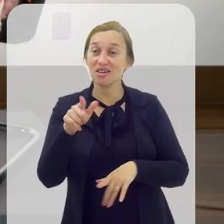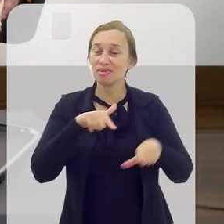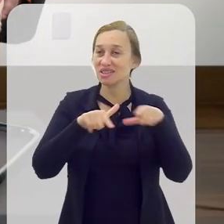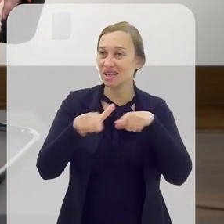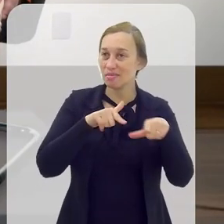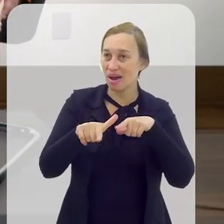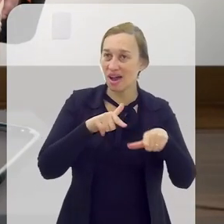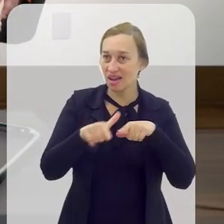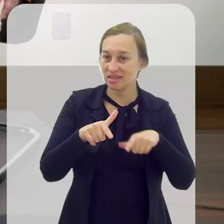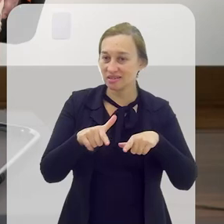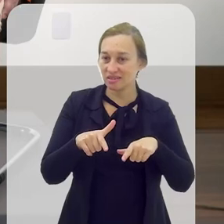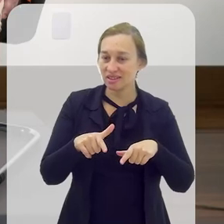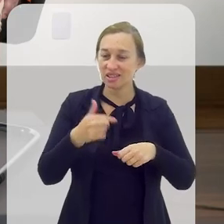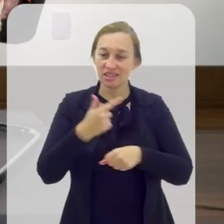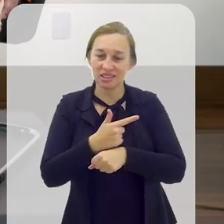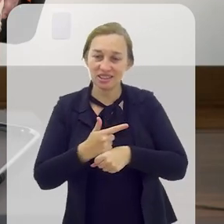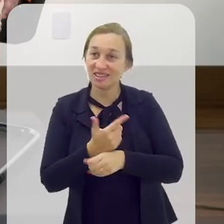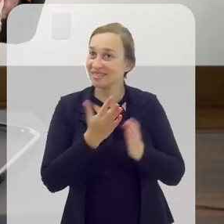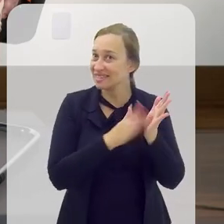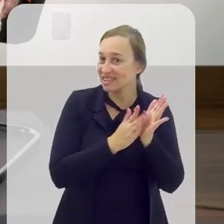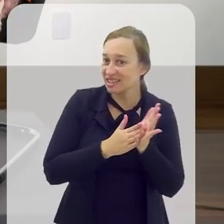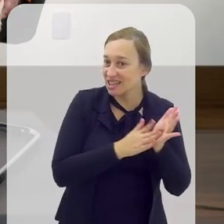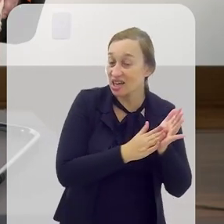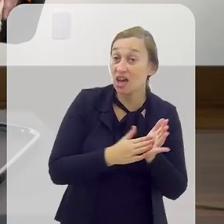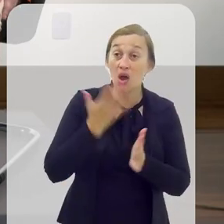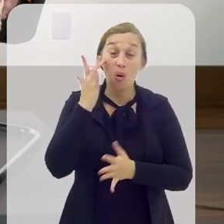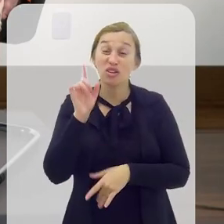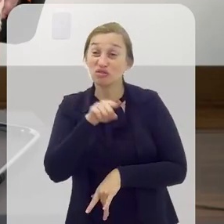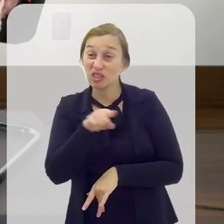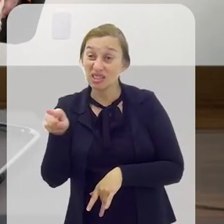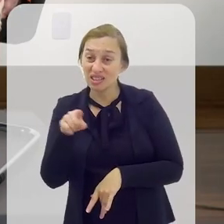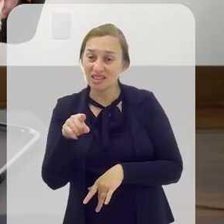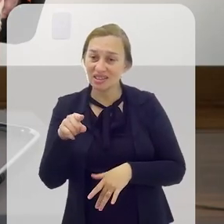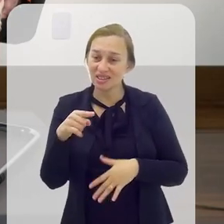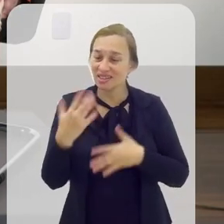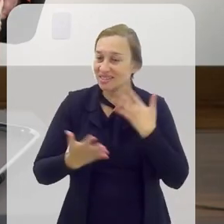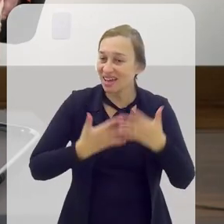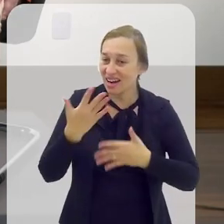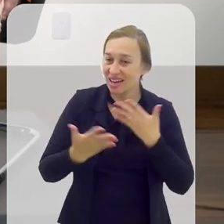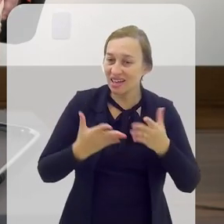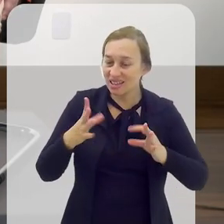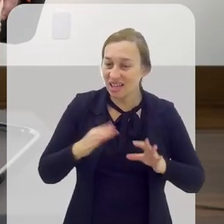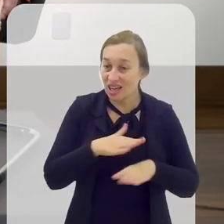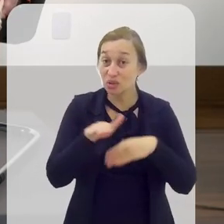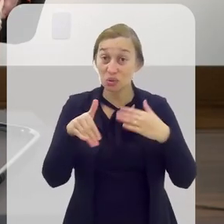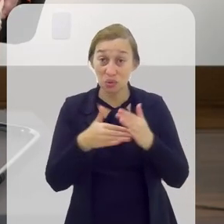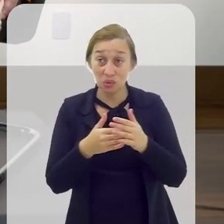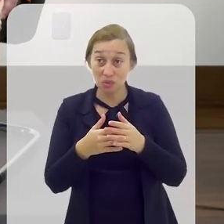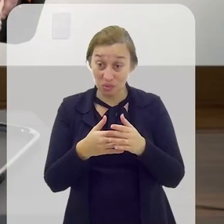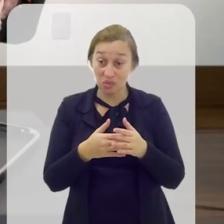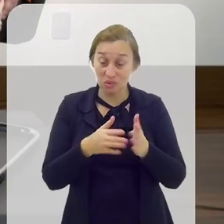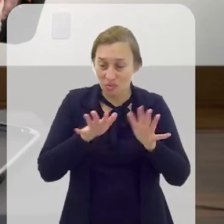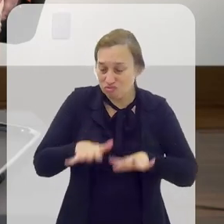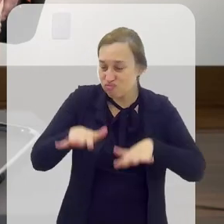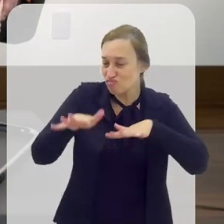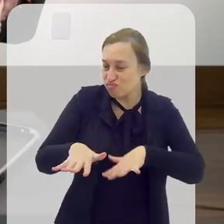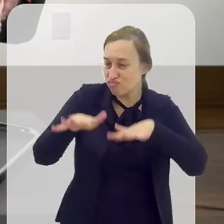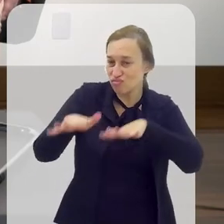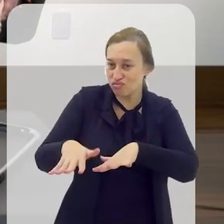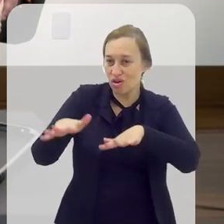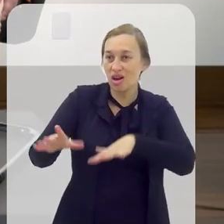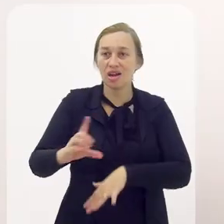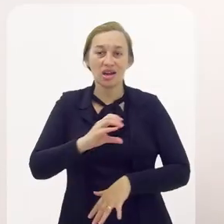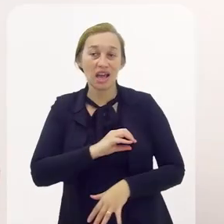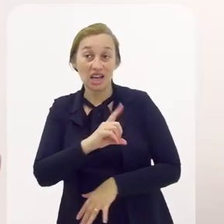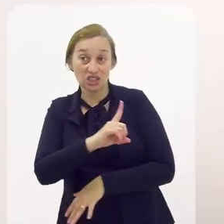eu queria parabenizar você por esse trabalho que você está fazendo com a Grande Rio. Porque eu acho que você está engrandecendo os componentes da Grande Rio,